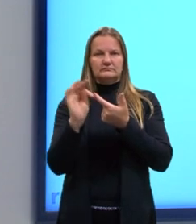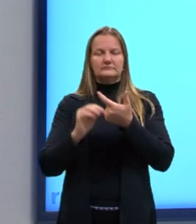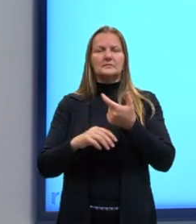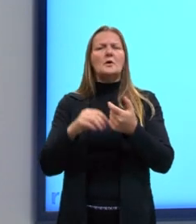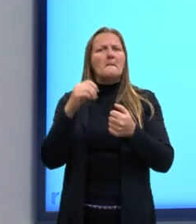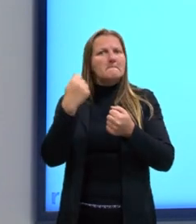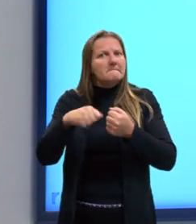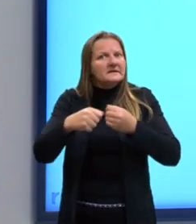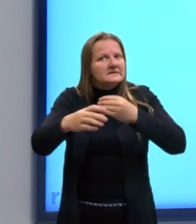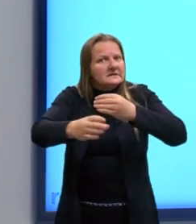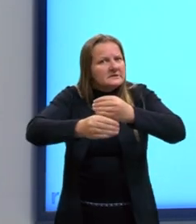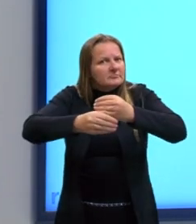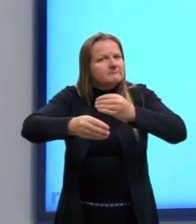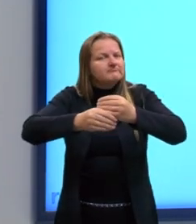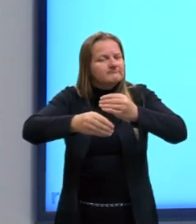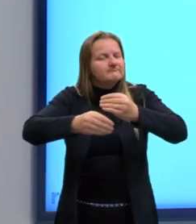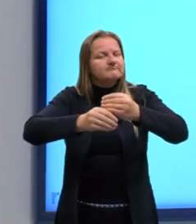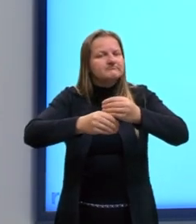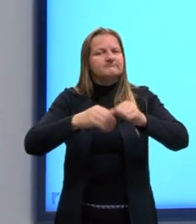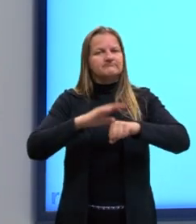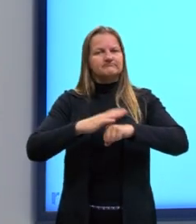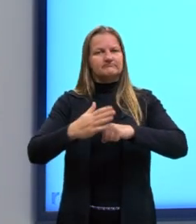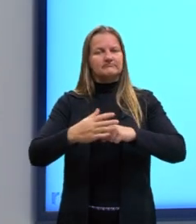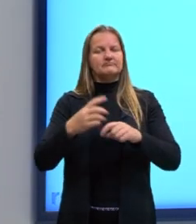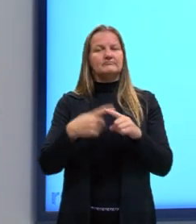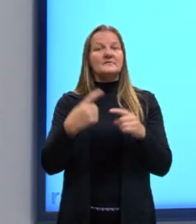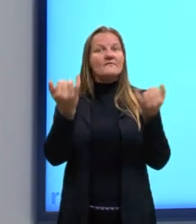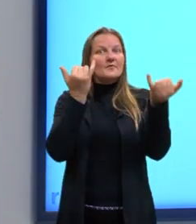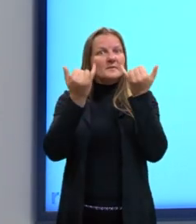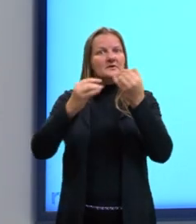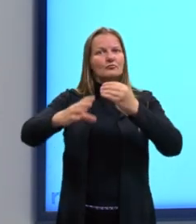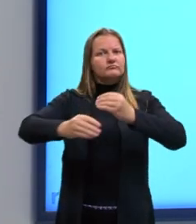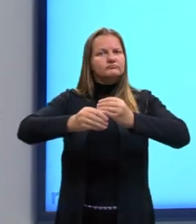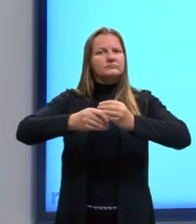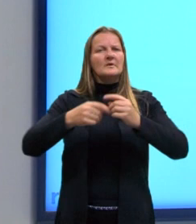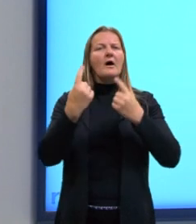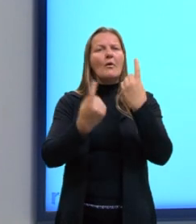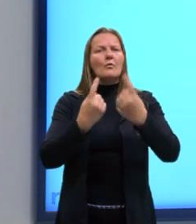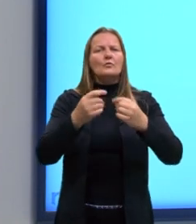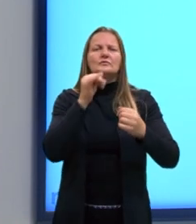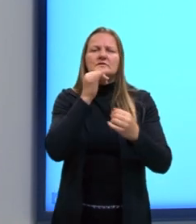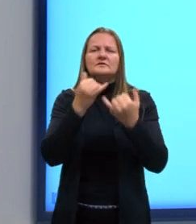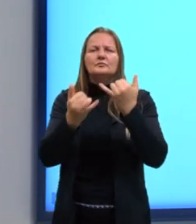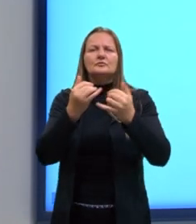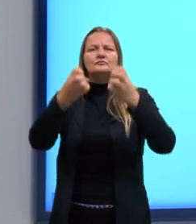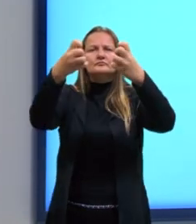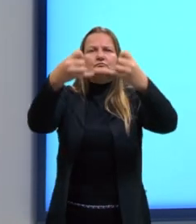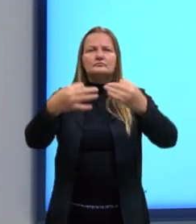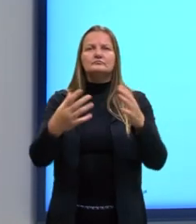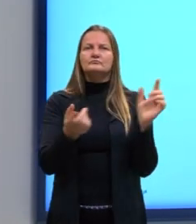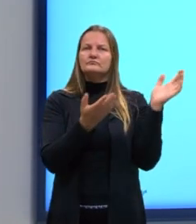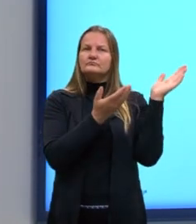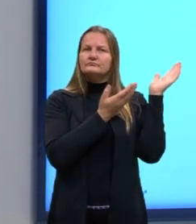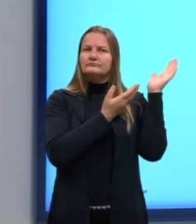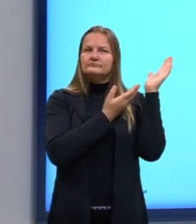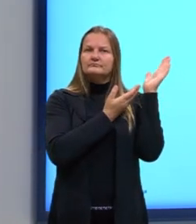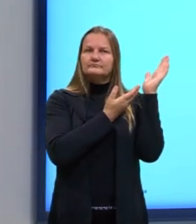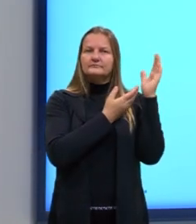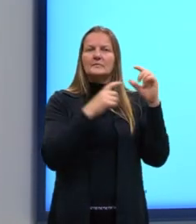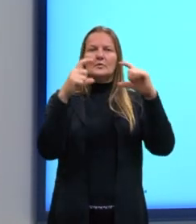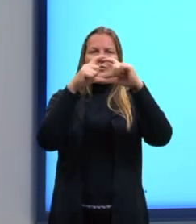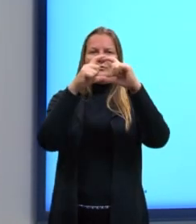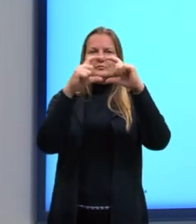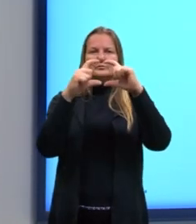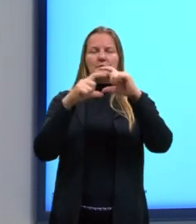necessitam de algo a mais. Aqui, a gente tem alguns exemplos nessa tirinha. O primeiro diz